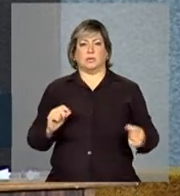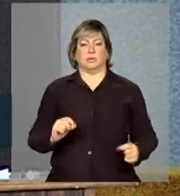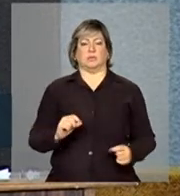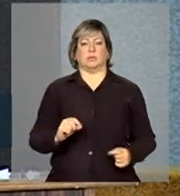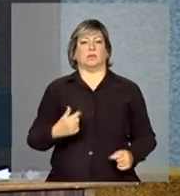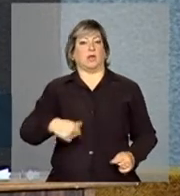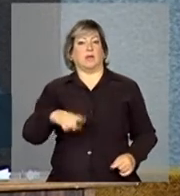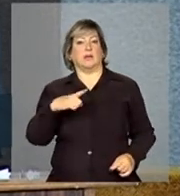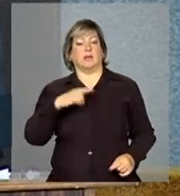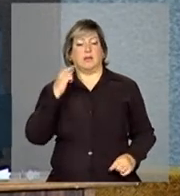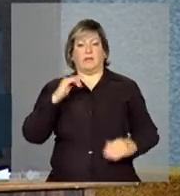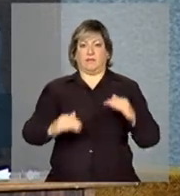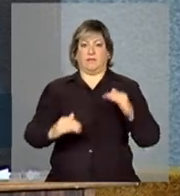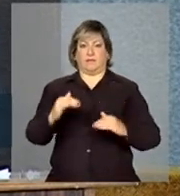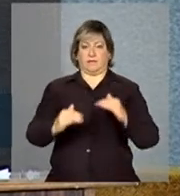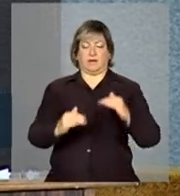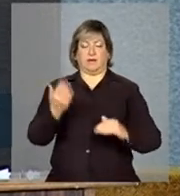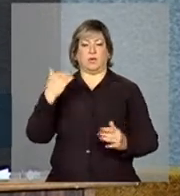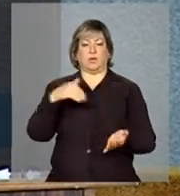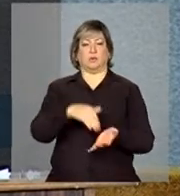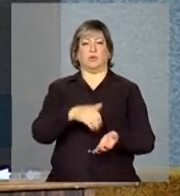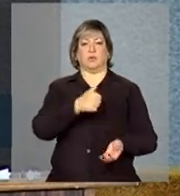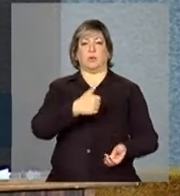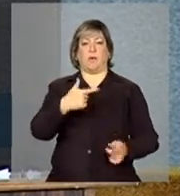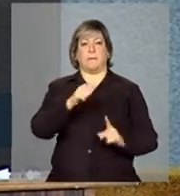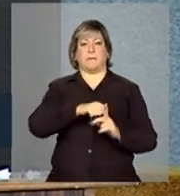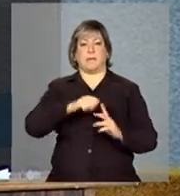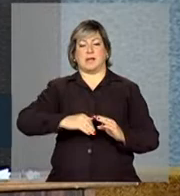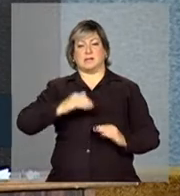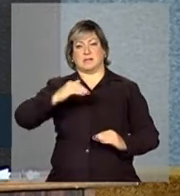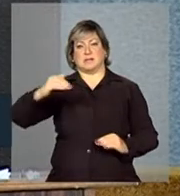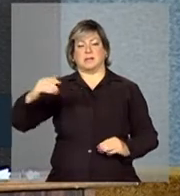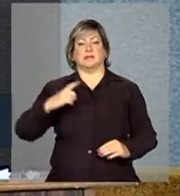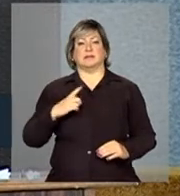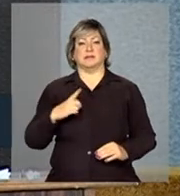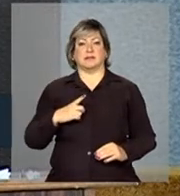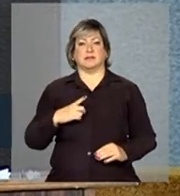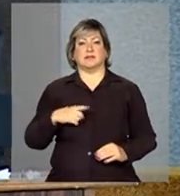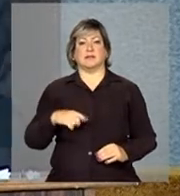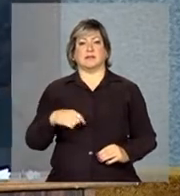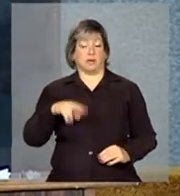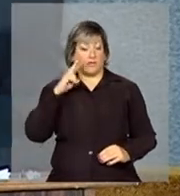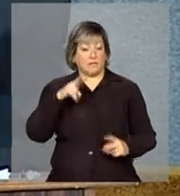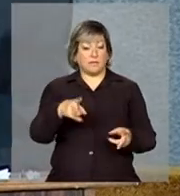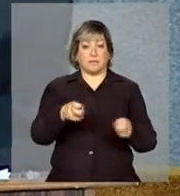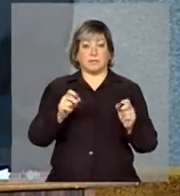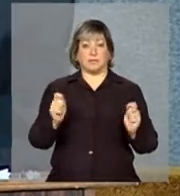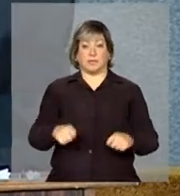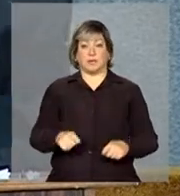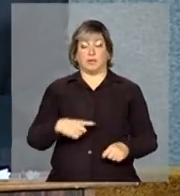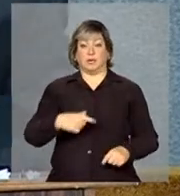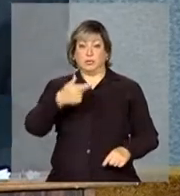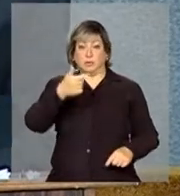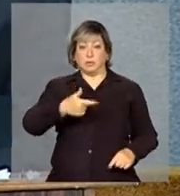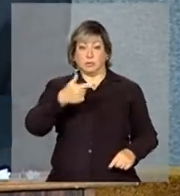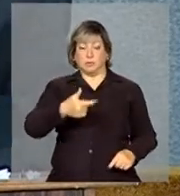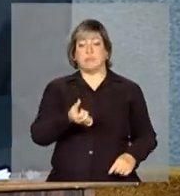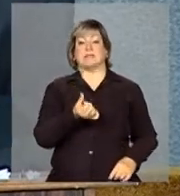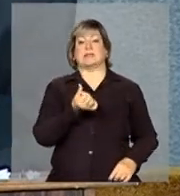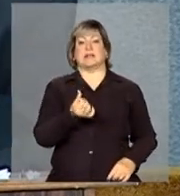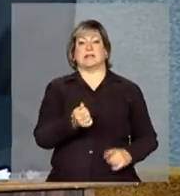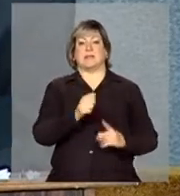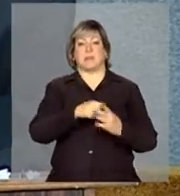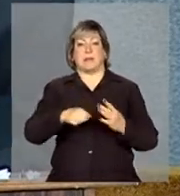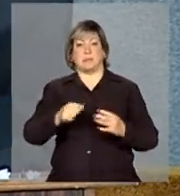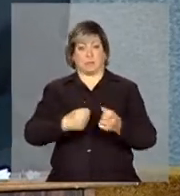nós temos a variação aí nos últimos 12 meses. E a gente verifica que, no segundo semestre do ano passado, a